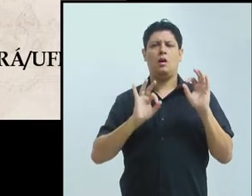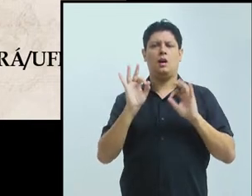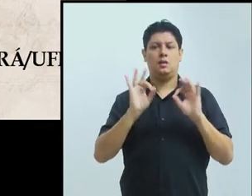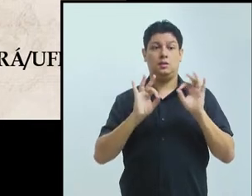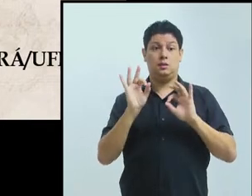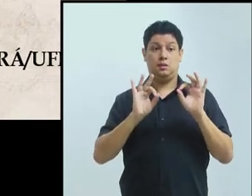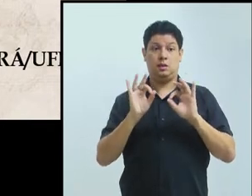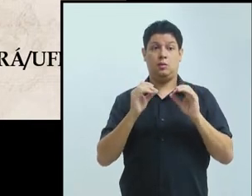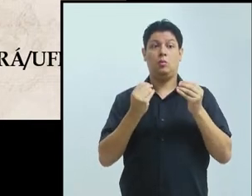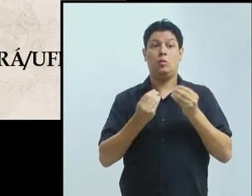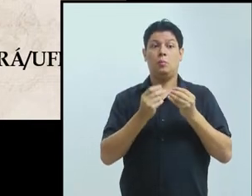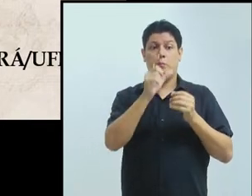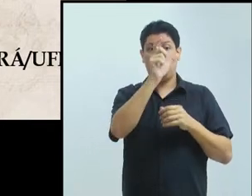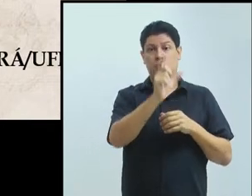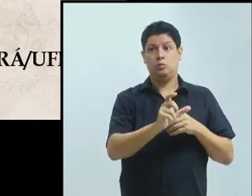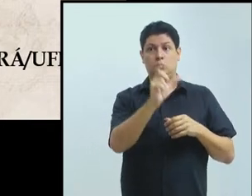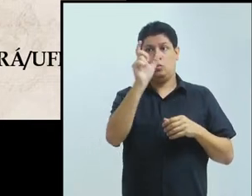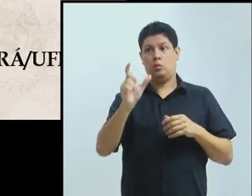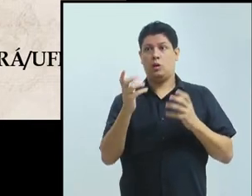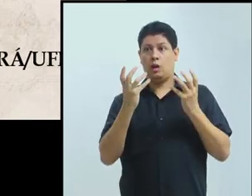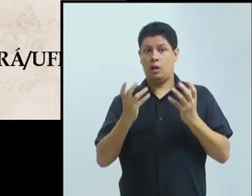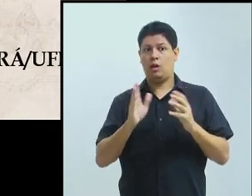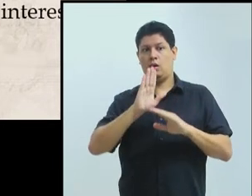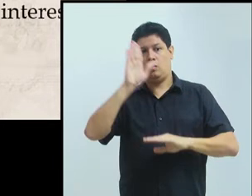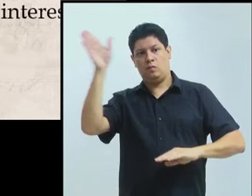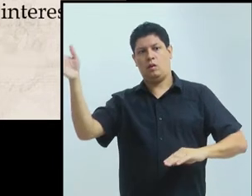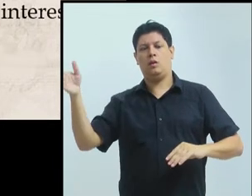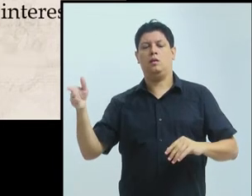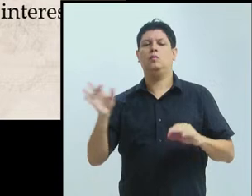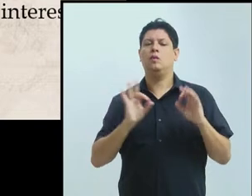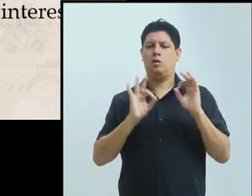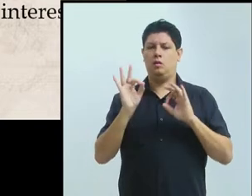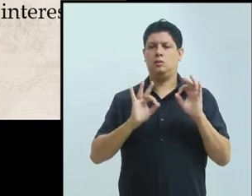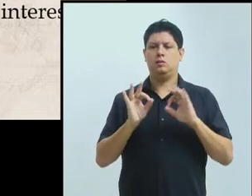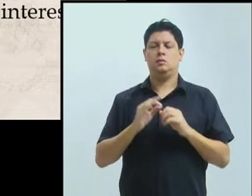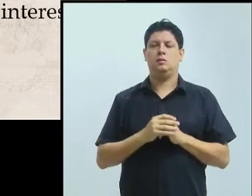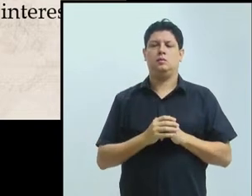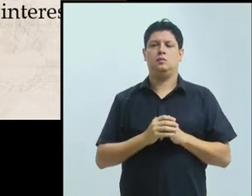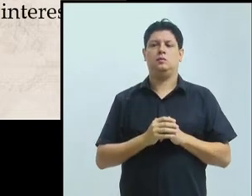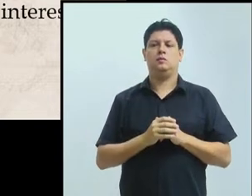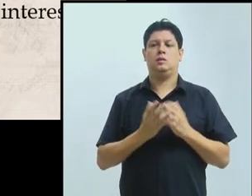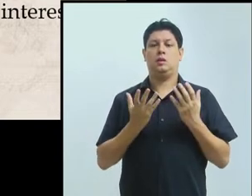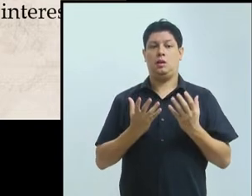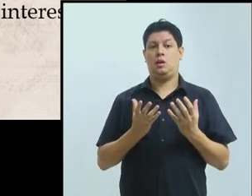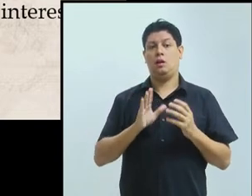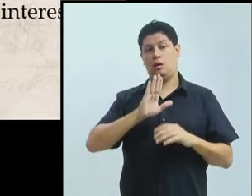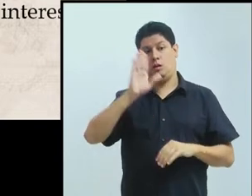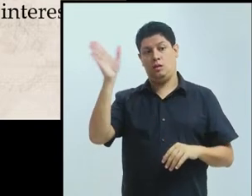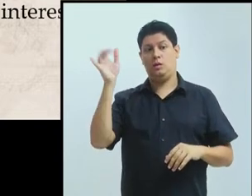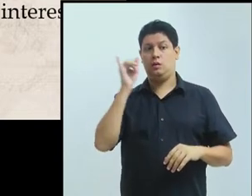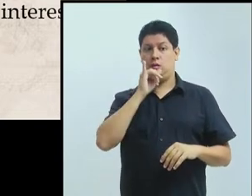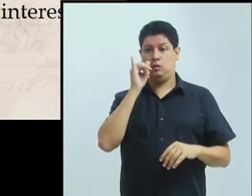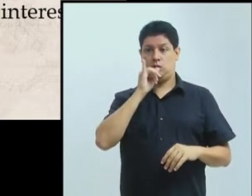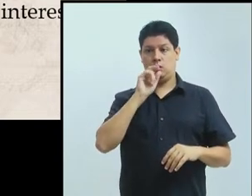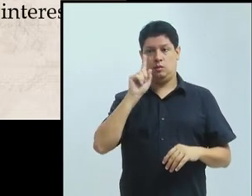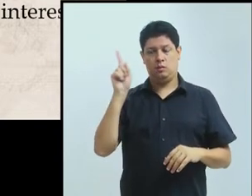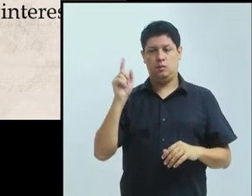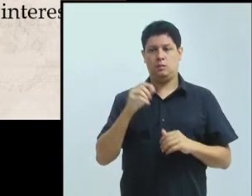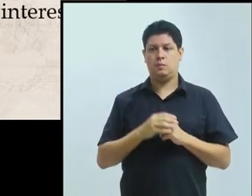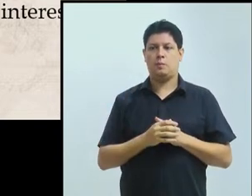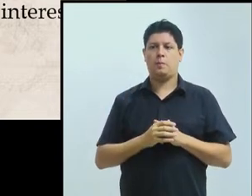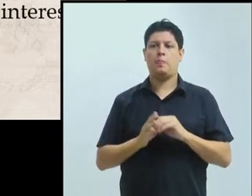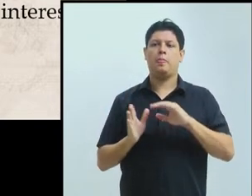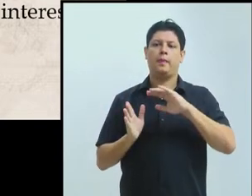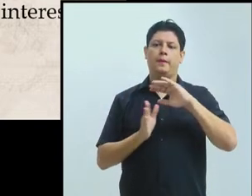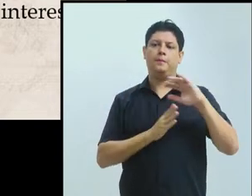à Perúdia. Pode passar, Val. Então, o objetivo do acordo